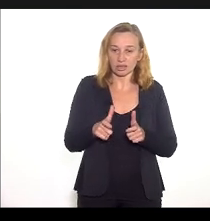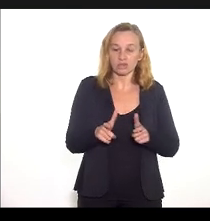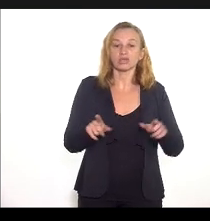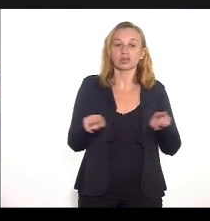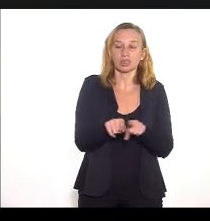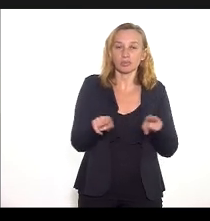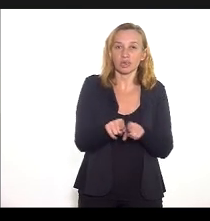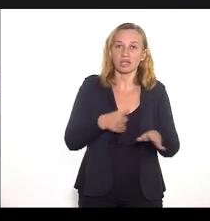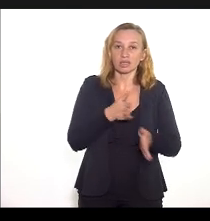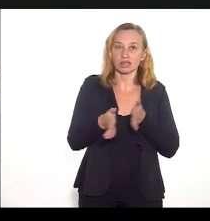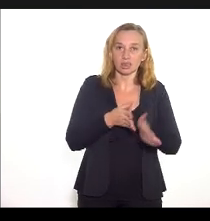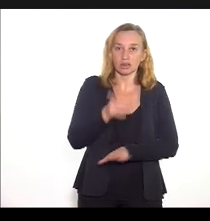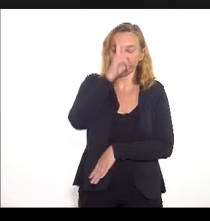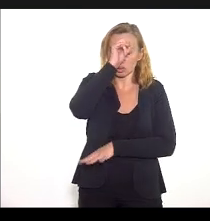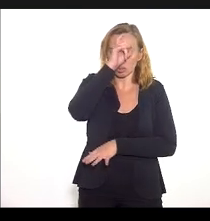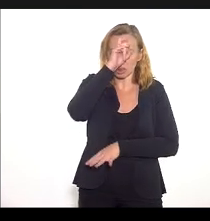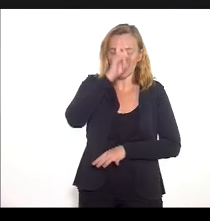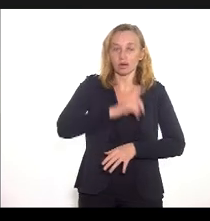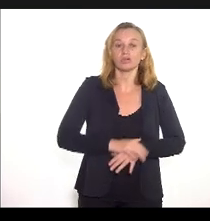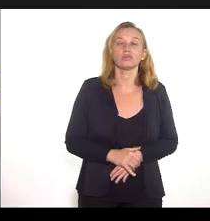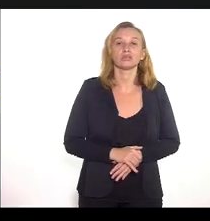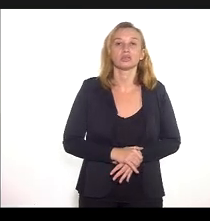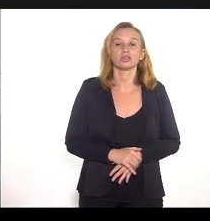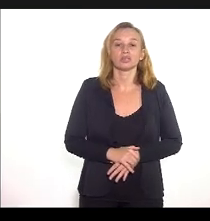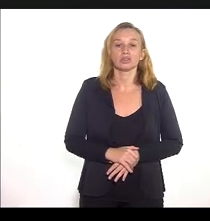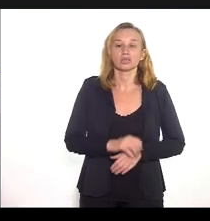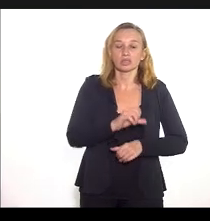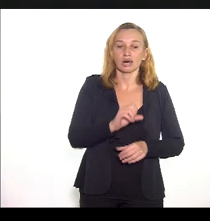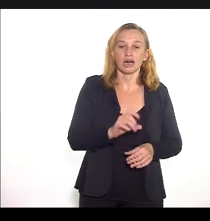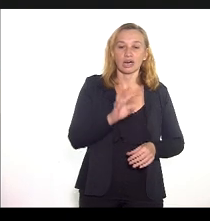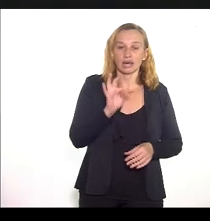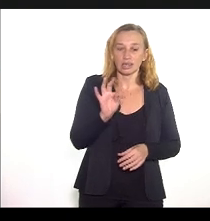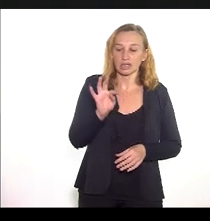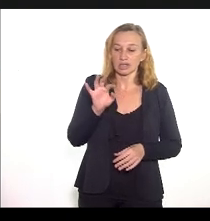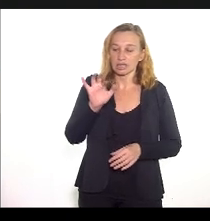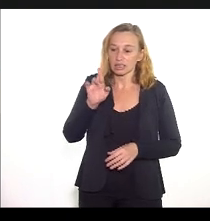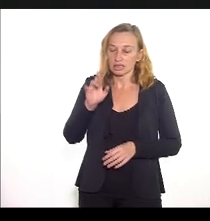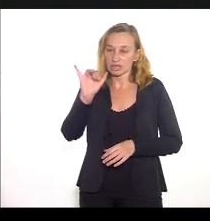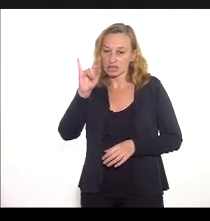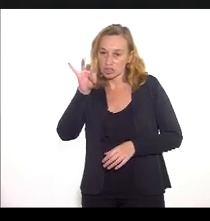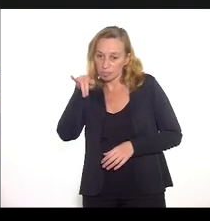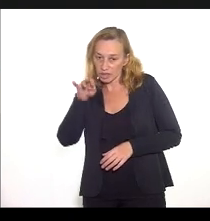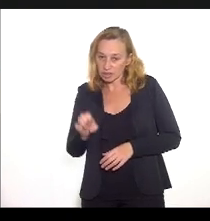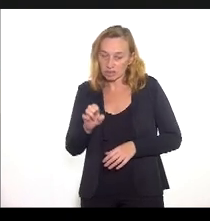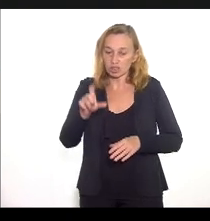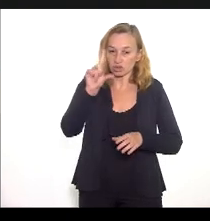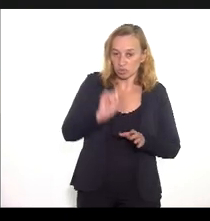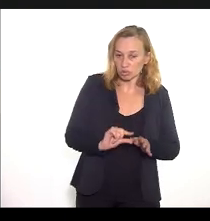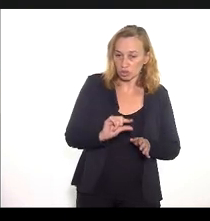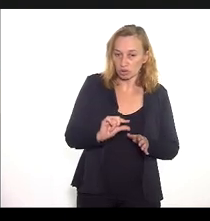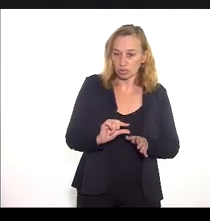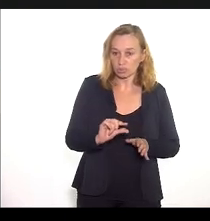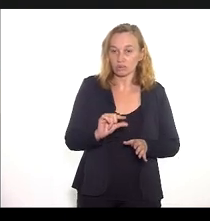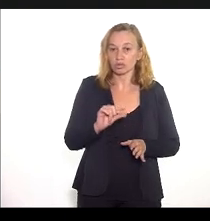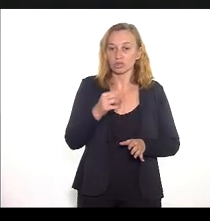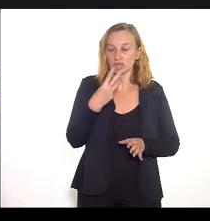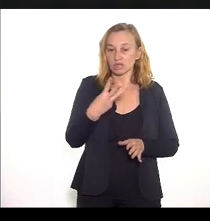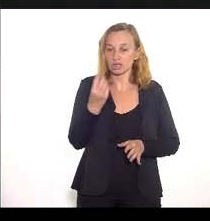internações para procedimentos relativos a transplantes reduziram 36,8%.